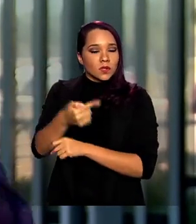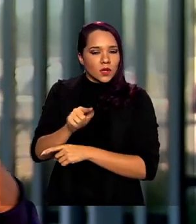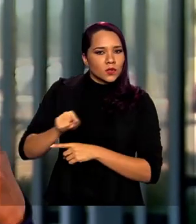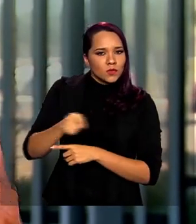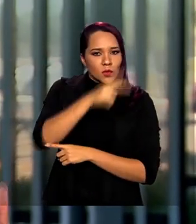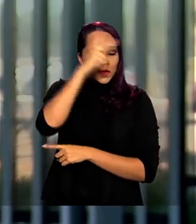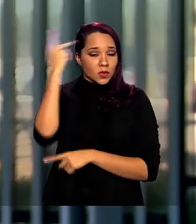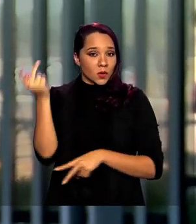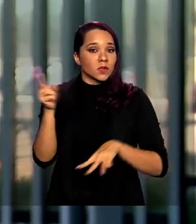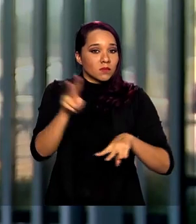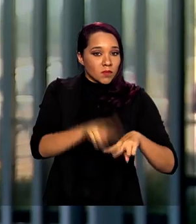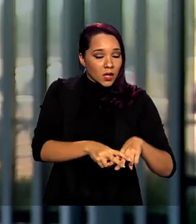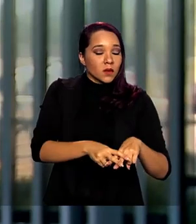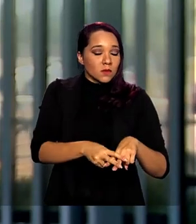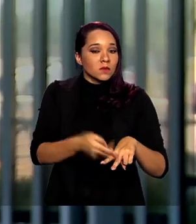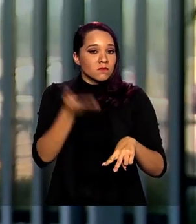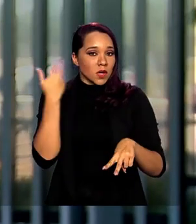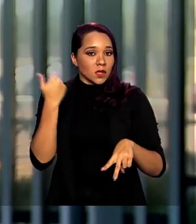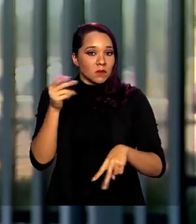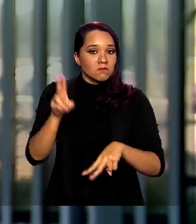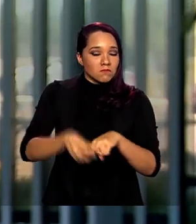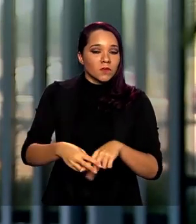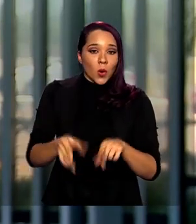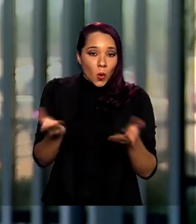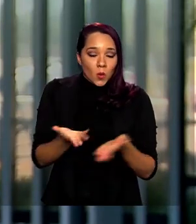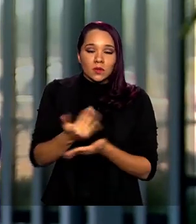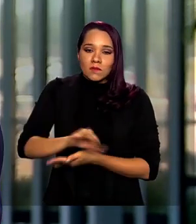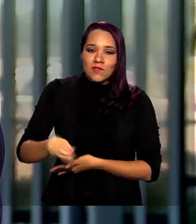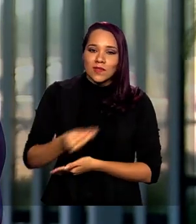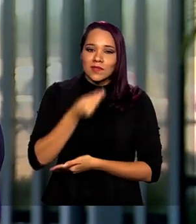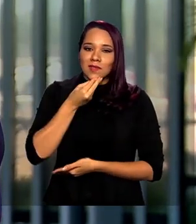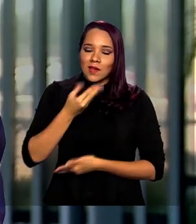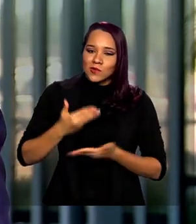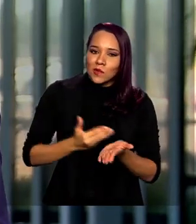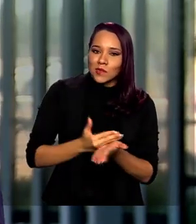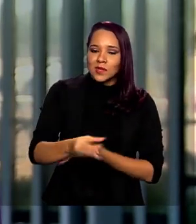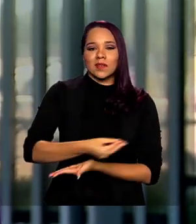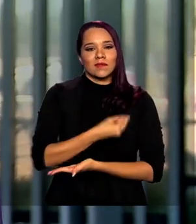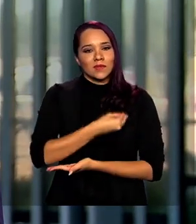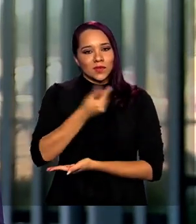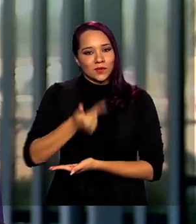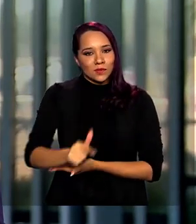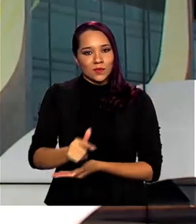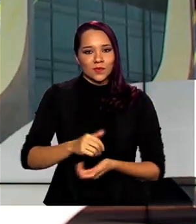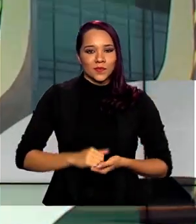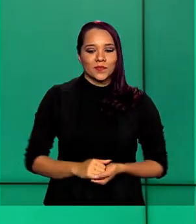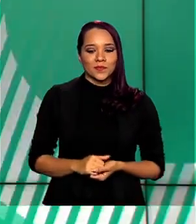17 mil presos e ex-detentos ganharam a oportunidade de recomeçar a vida.